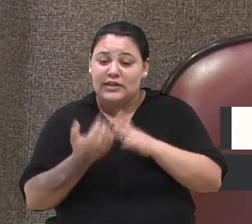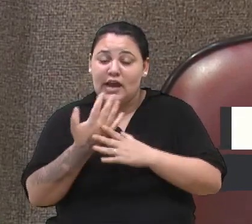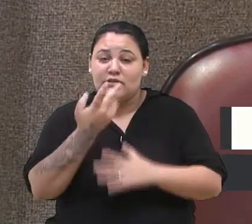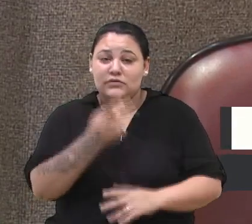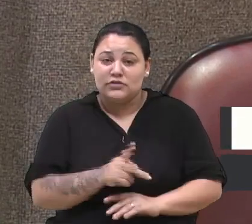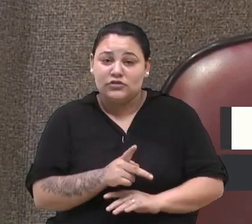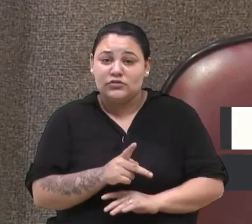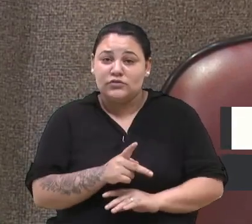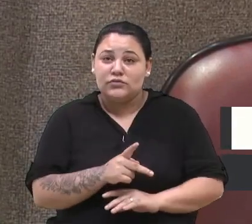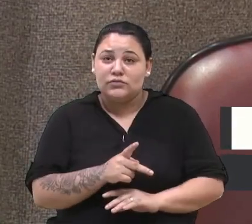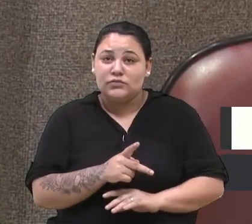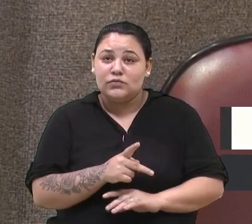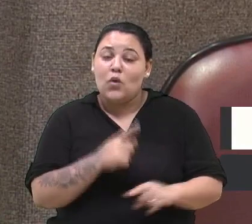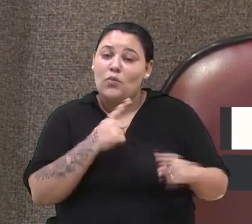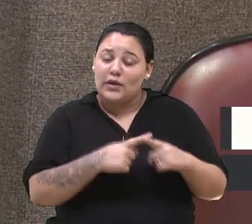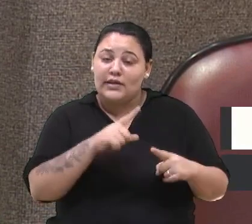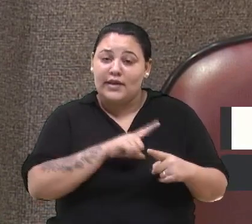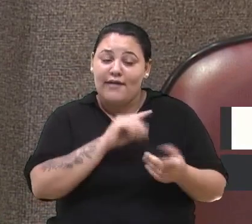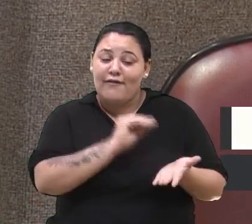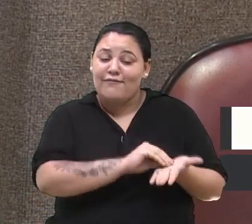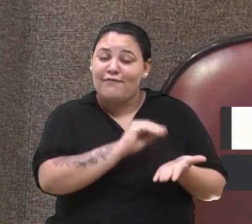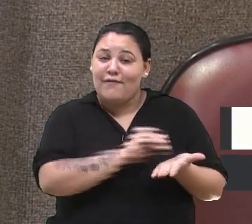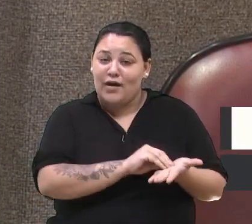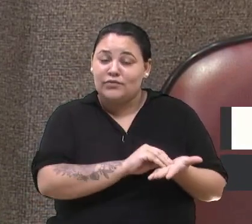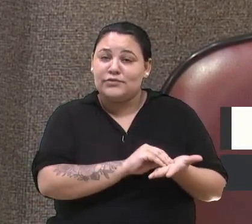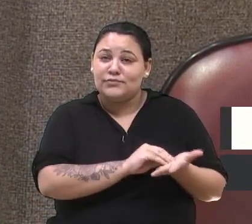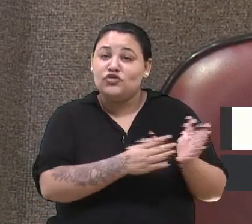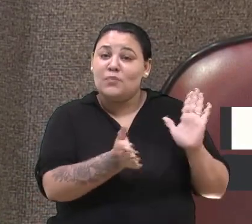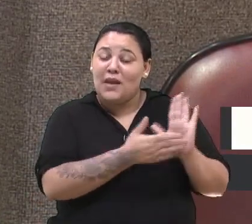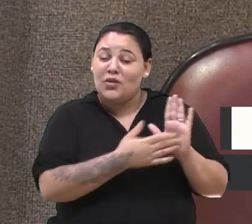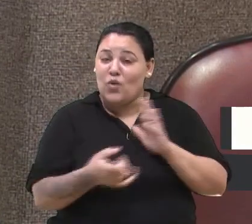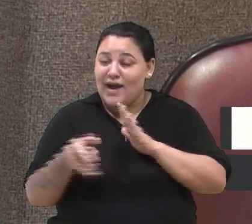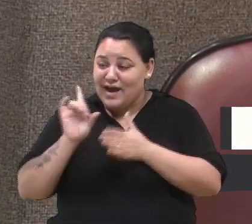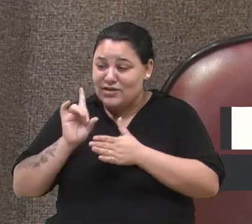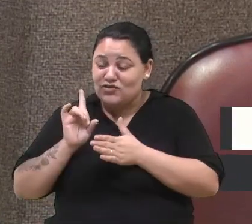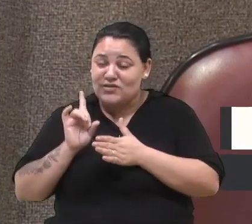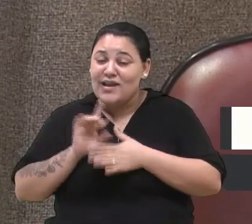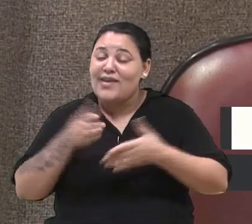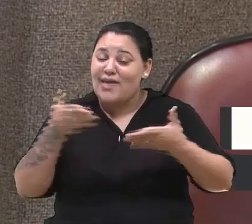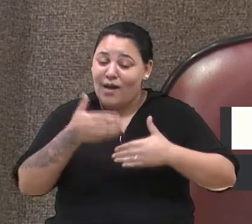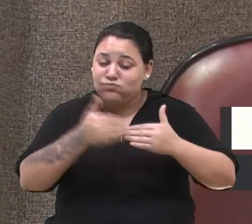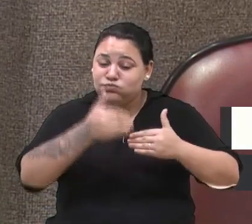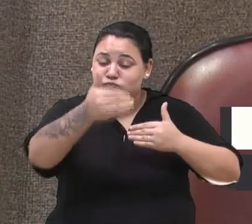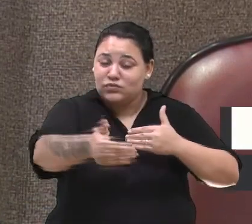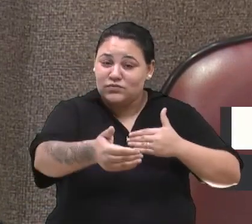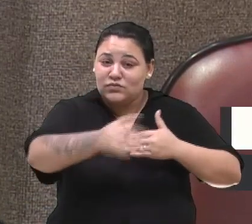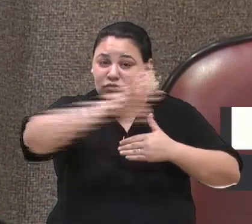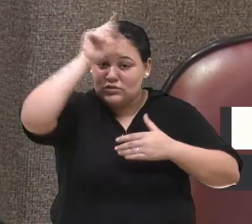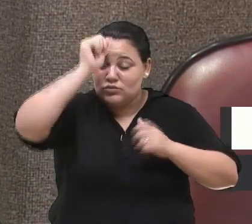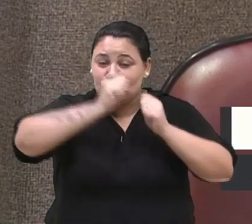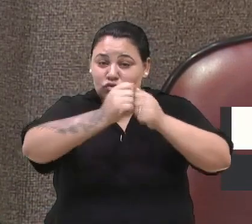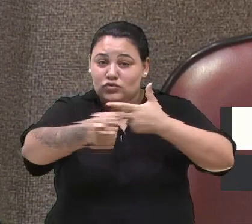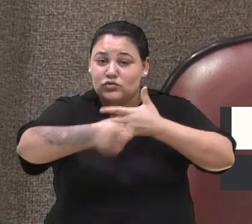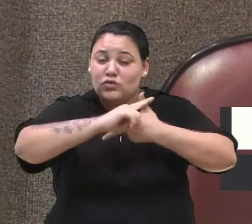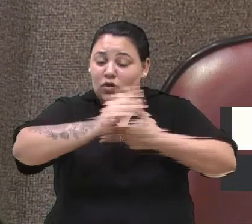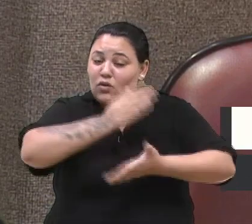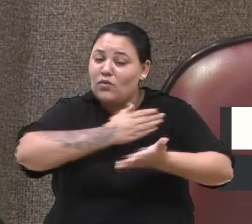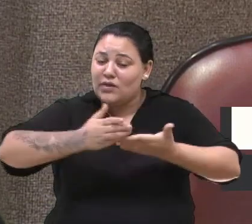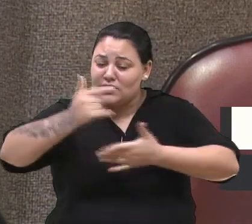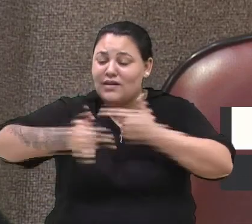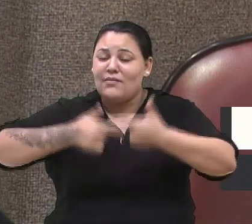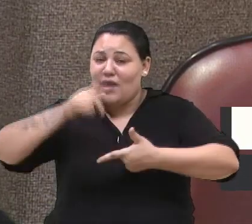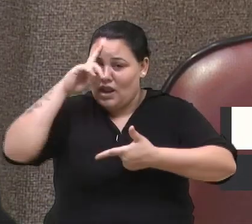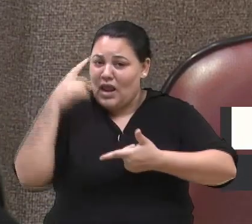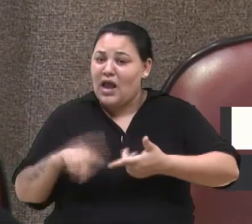dessa falta desses planos, que a partir de agora o município, através do Poder Executivo, comece a executar e comece a captar